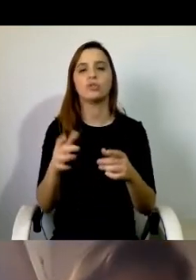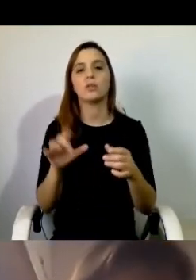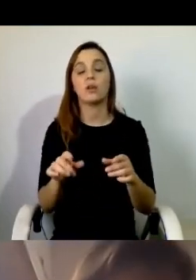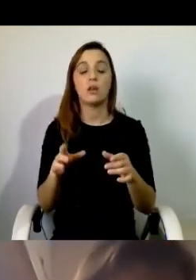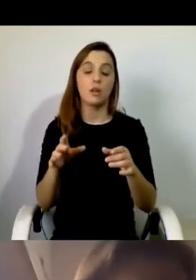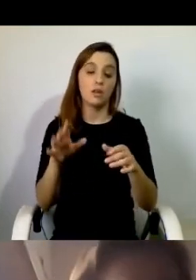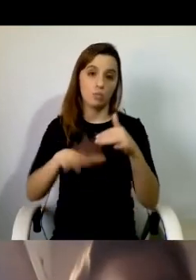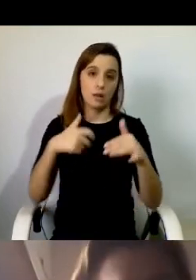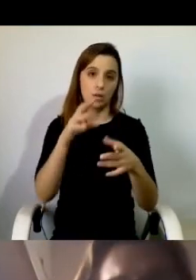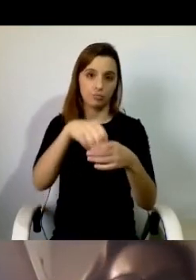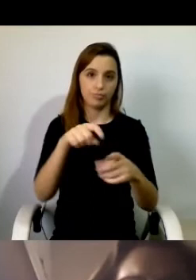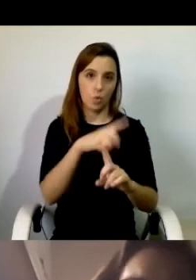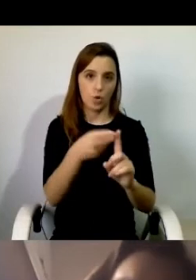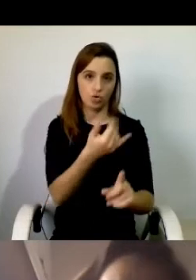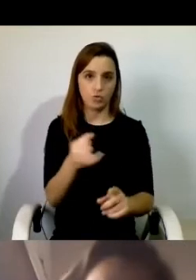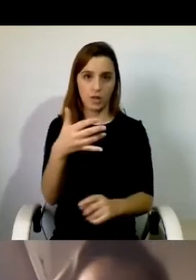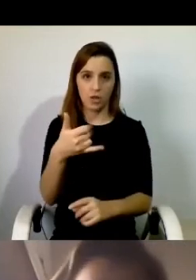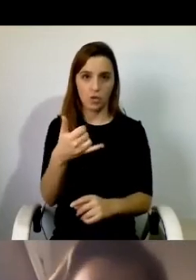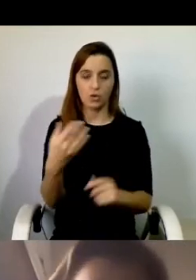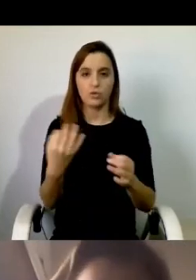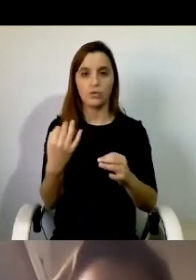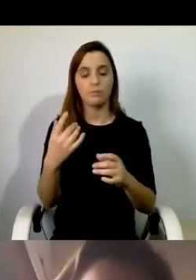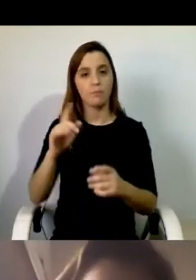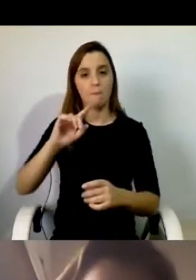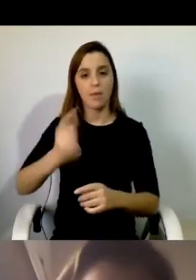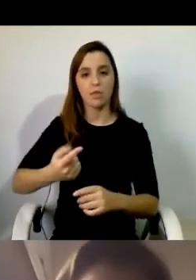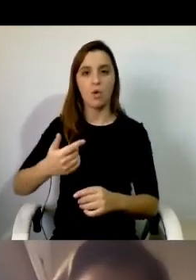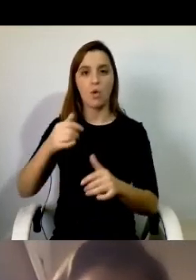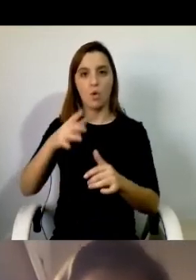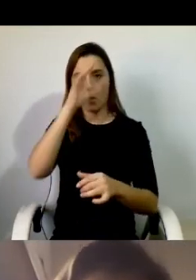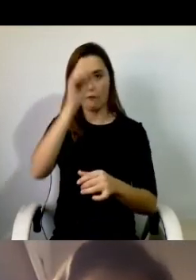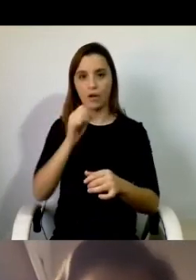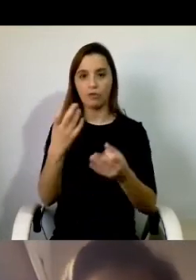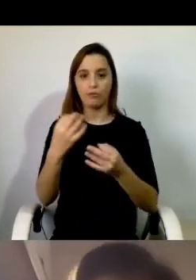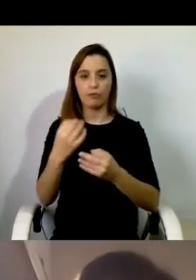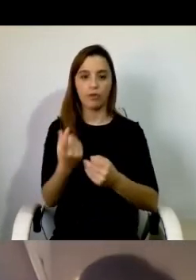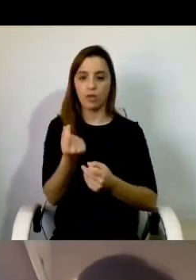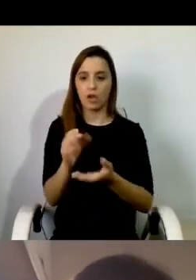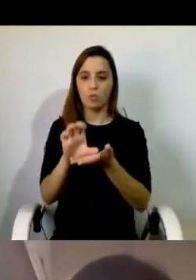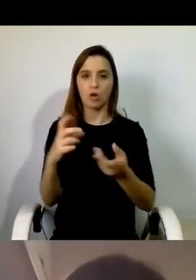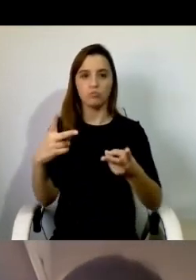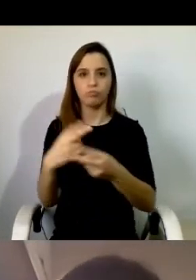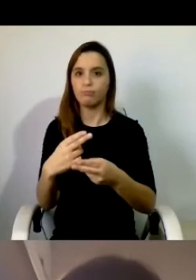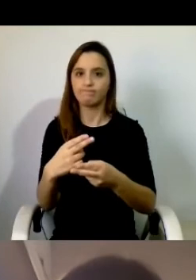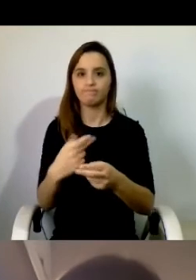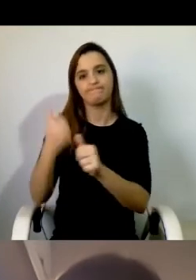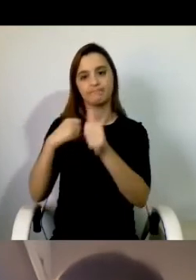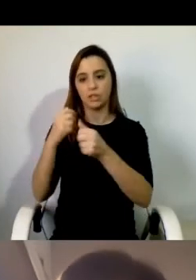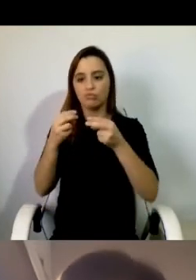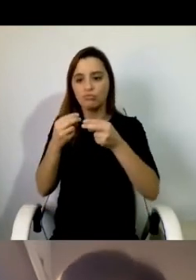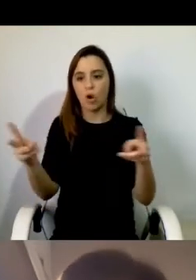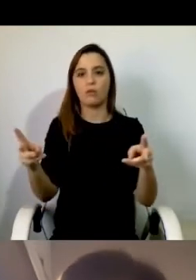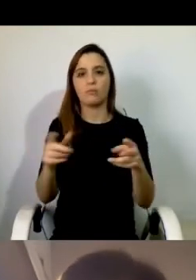2012, que forçou o governo a recuar no corte de verbas para apoio às pessoas com